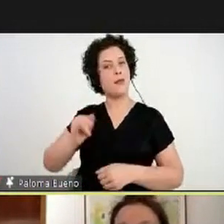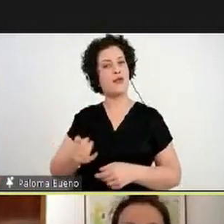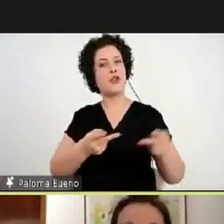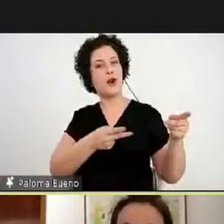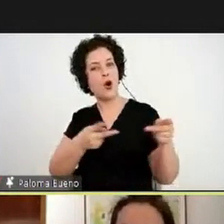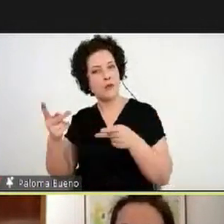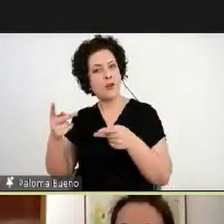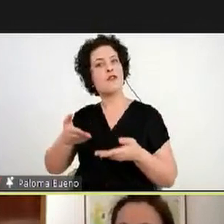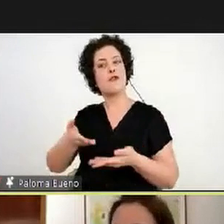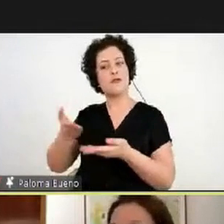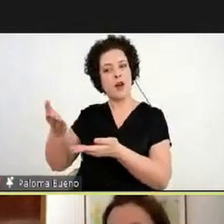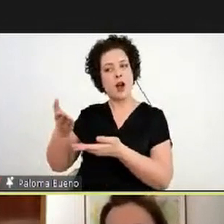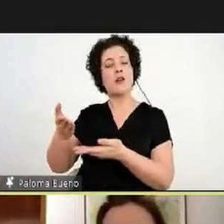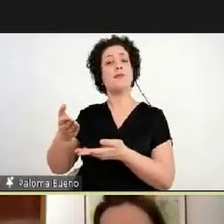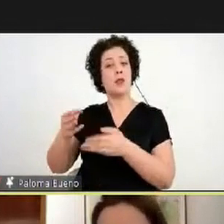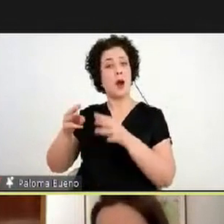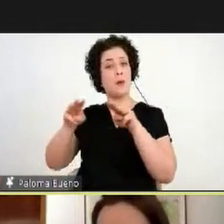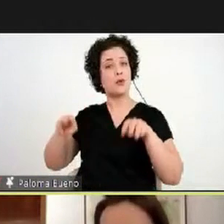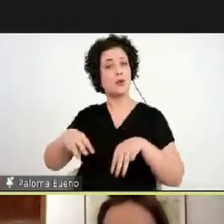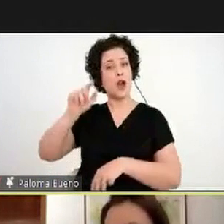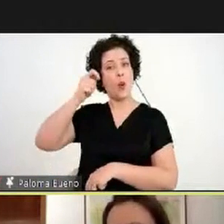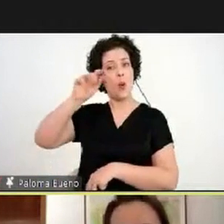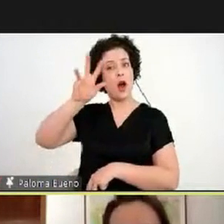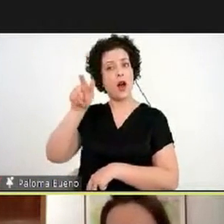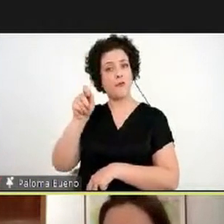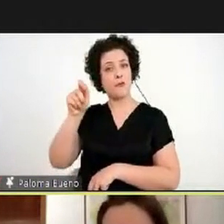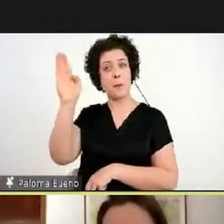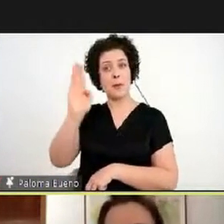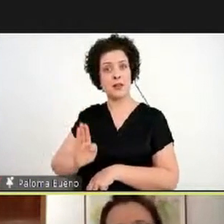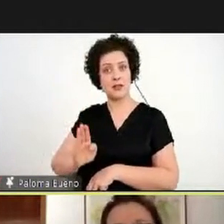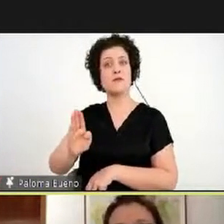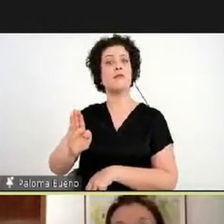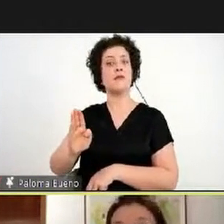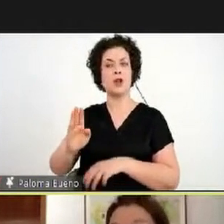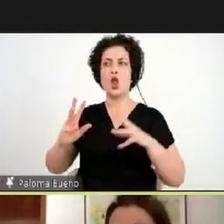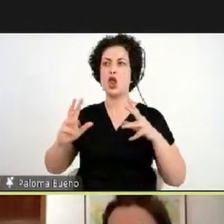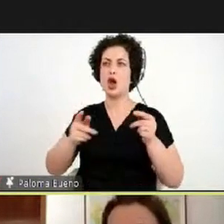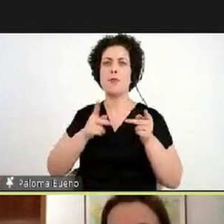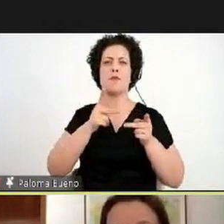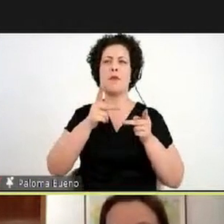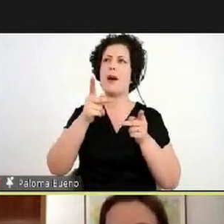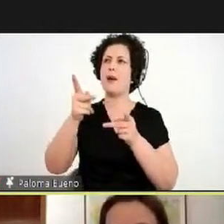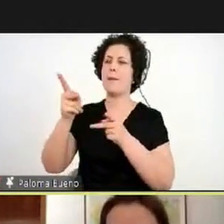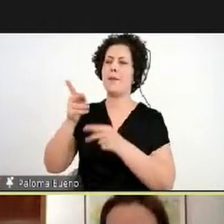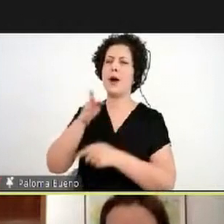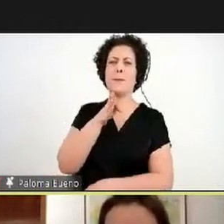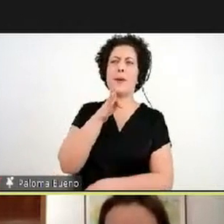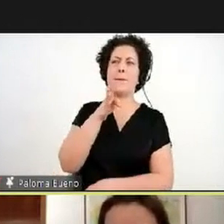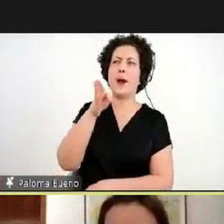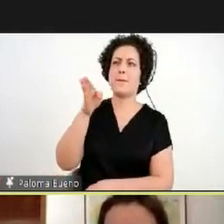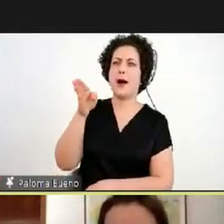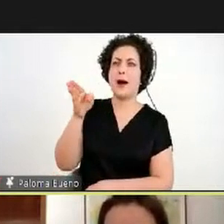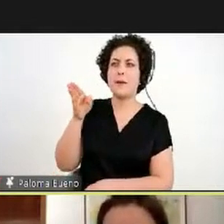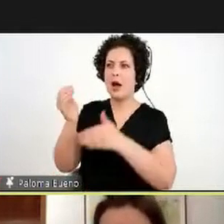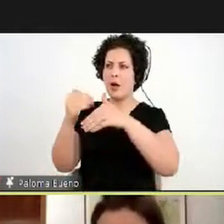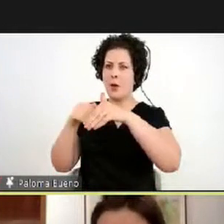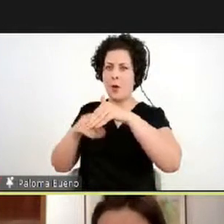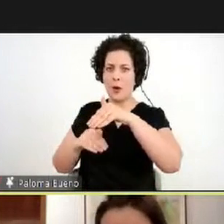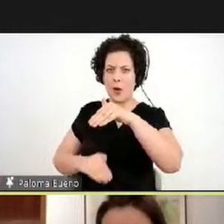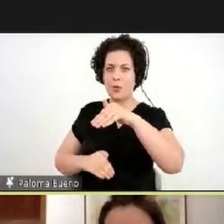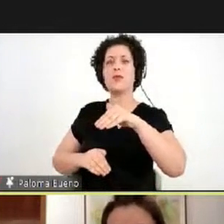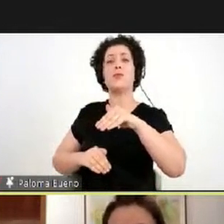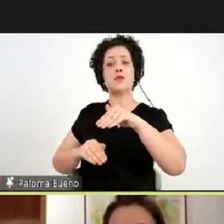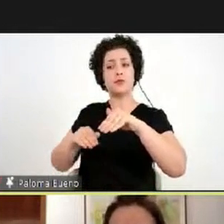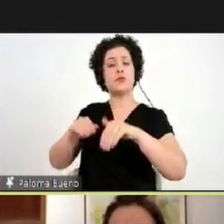Nós visitamos todas as edições, praticamente todas, nós visitamos o acervo do Museu Afro